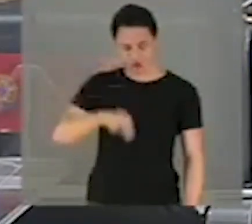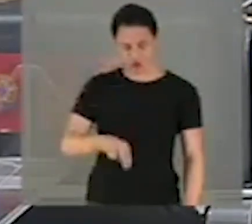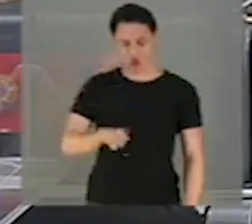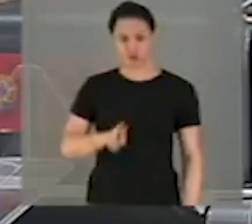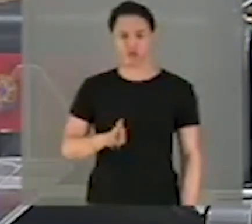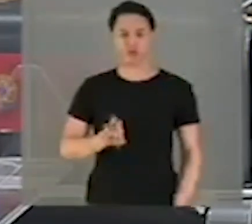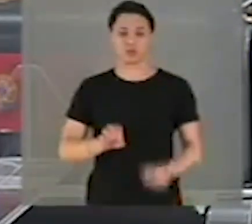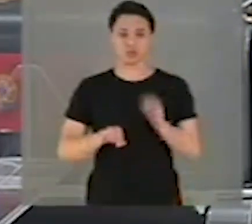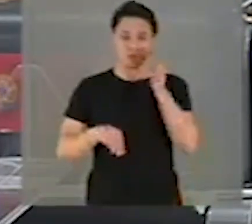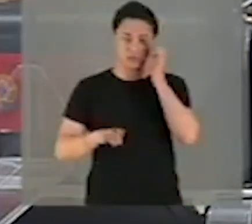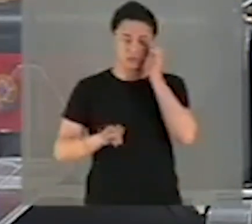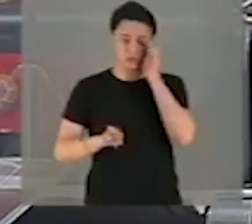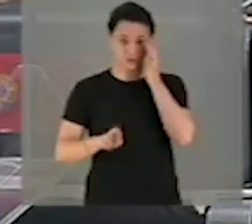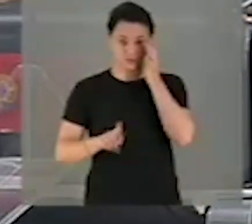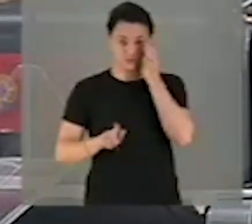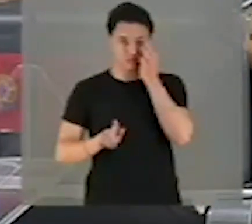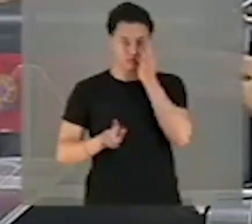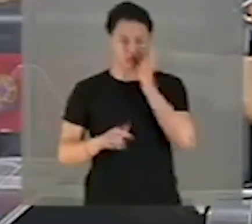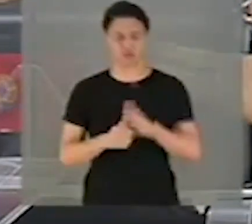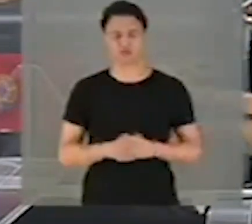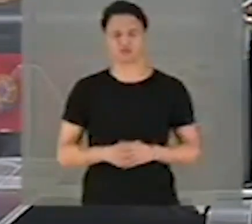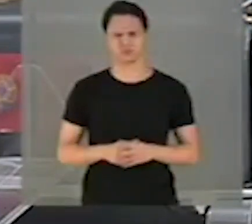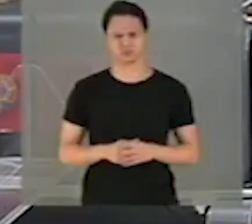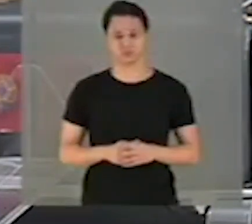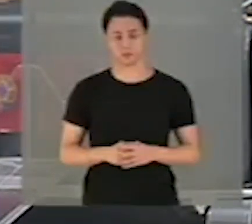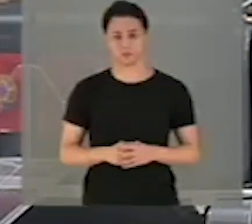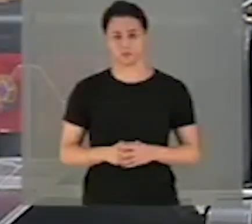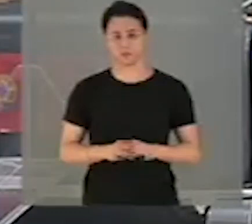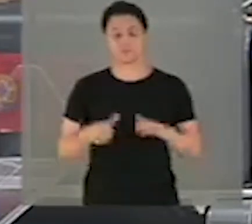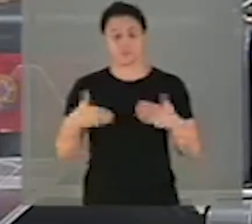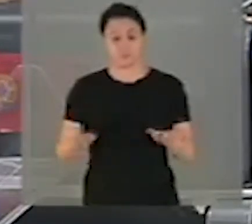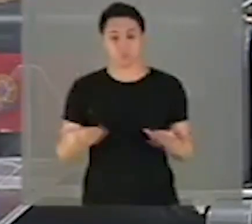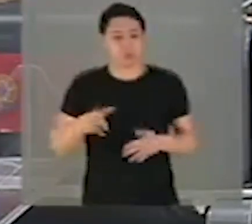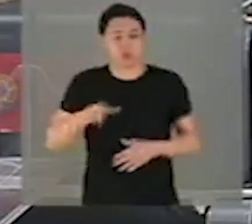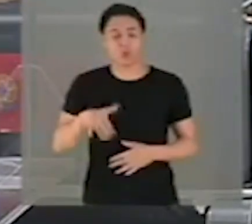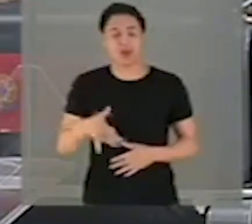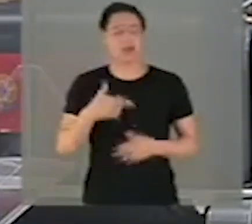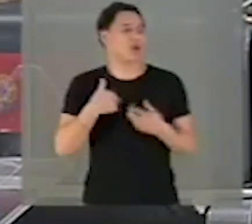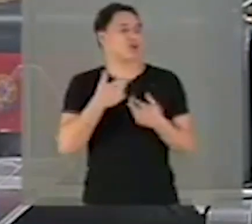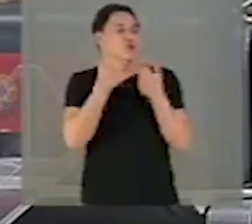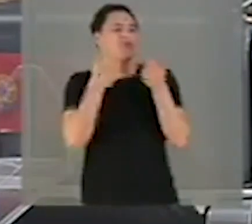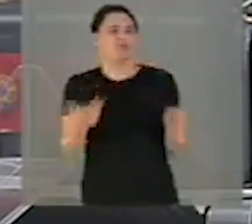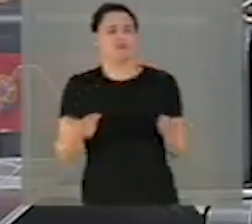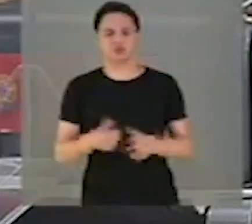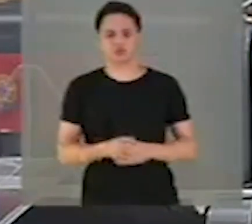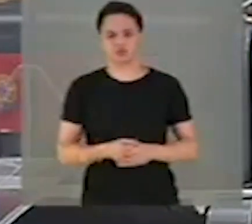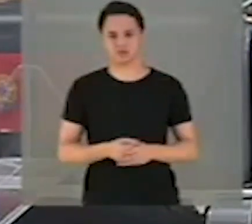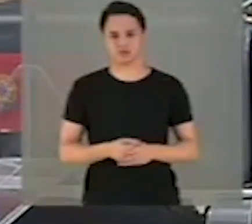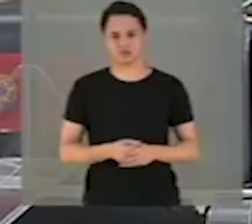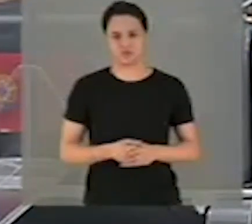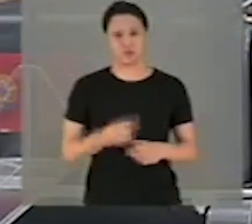não é novidade, portanto, que se fale em genocídio, já que foi em